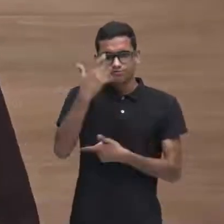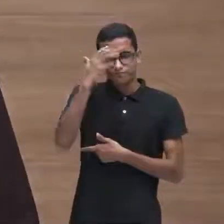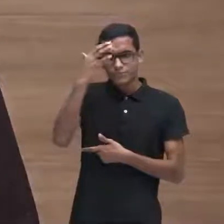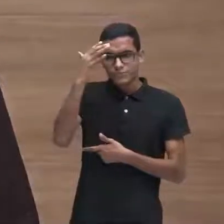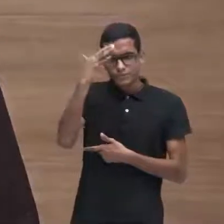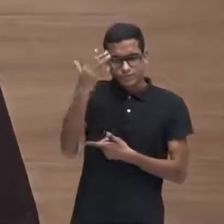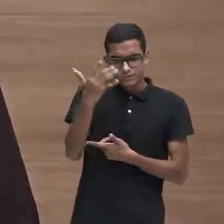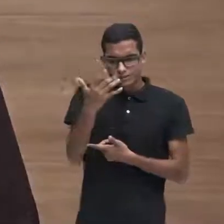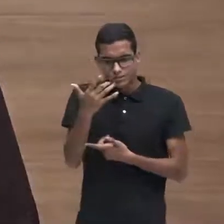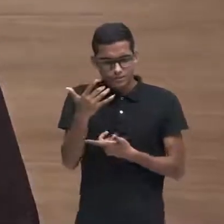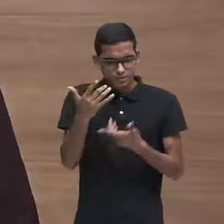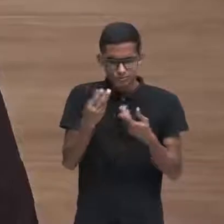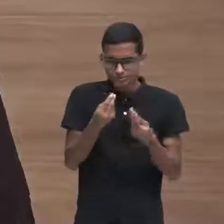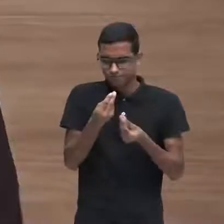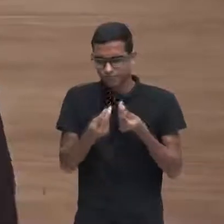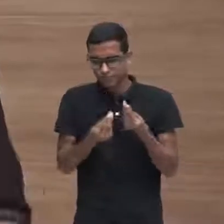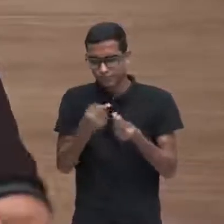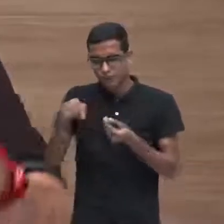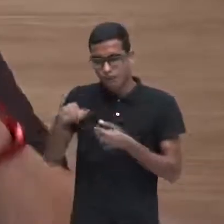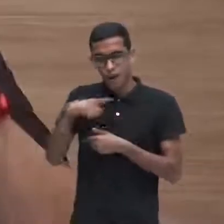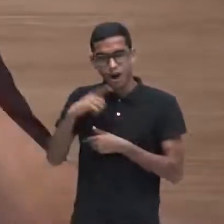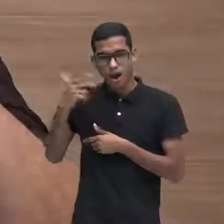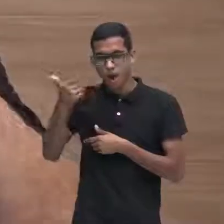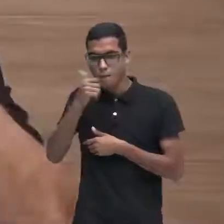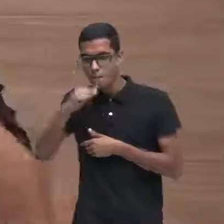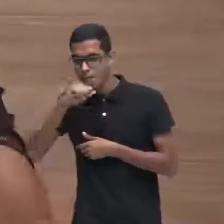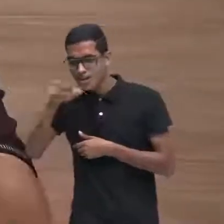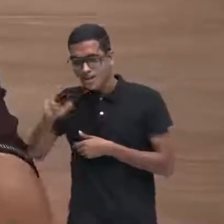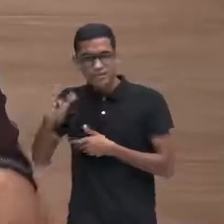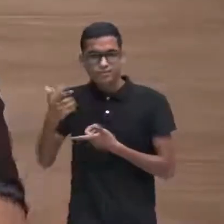nascimento de Neuza. Então, a mãe